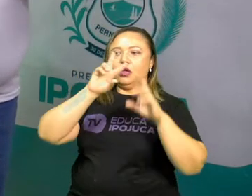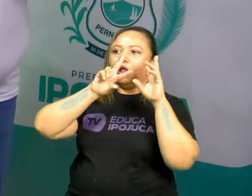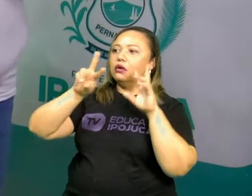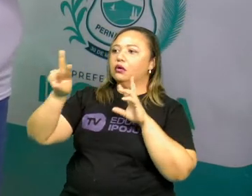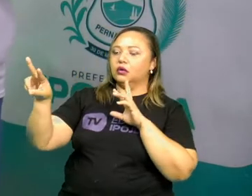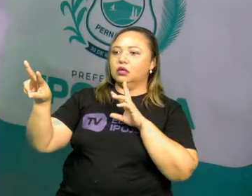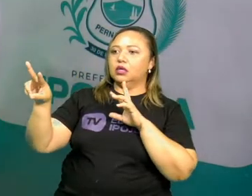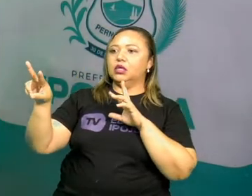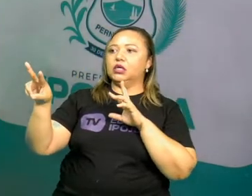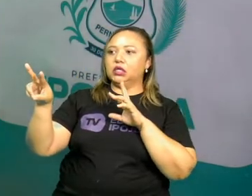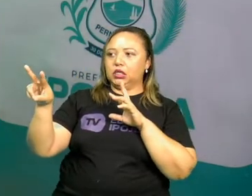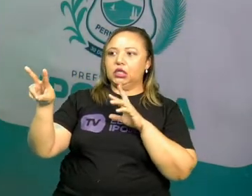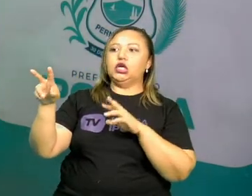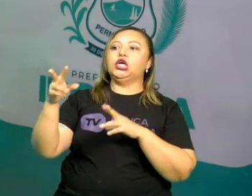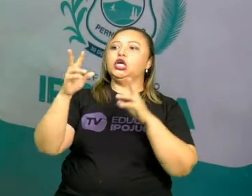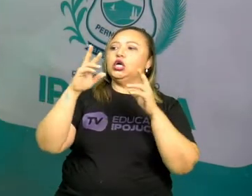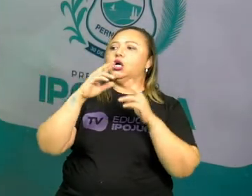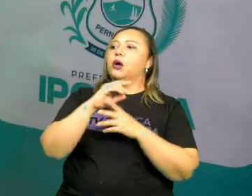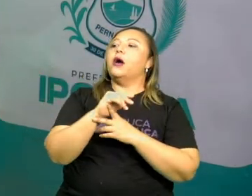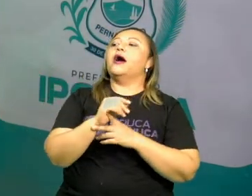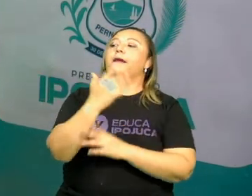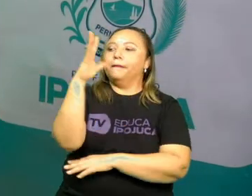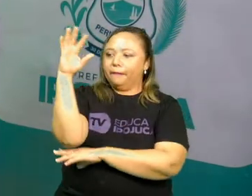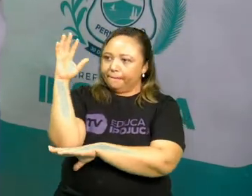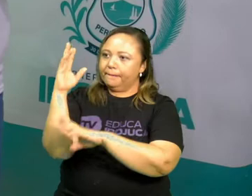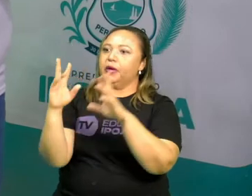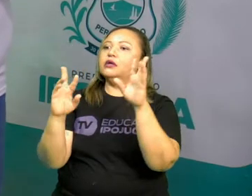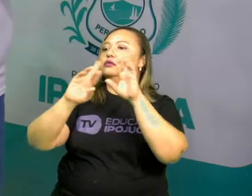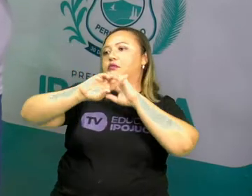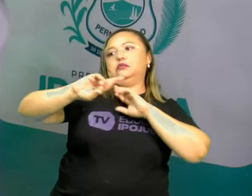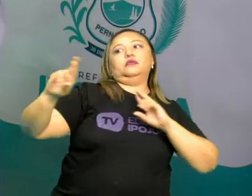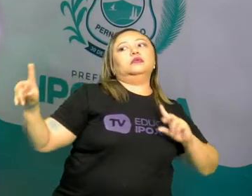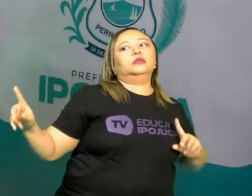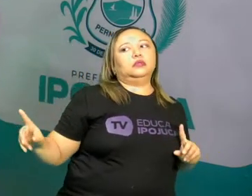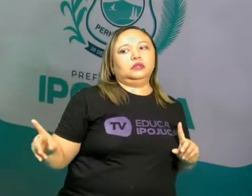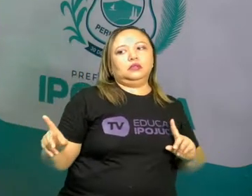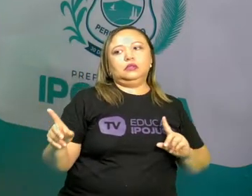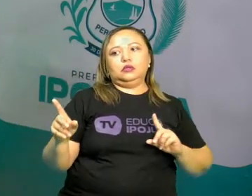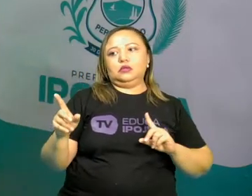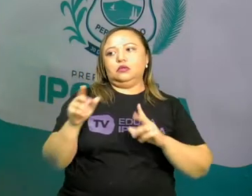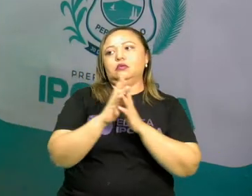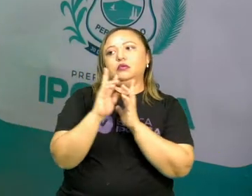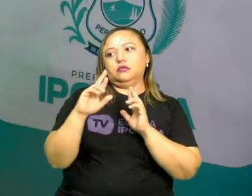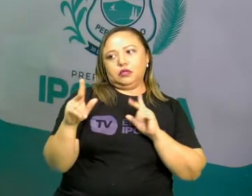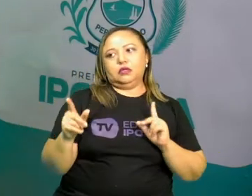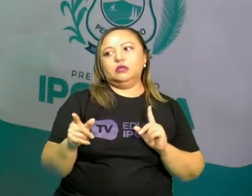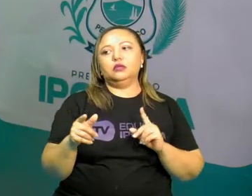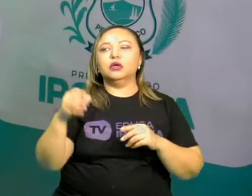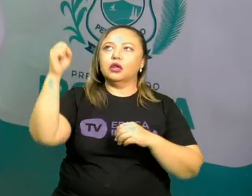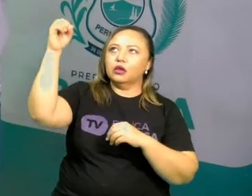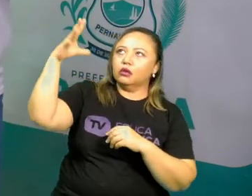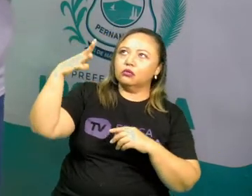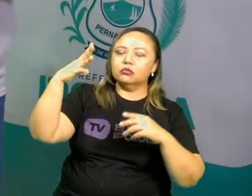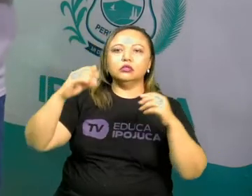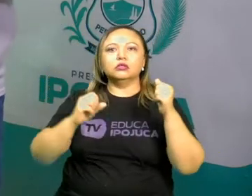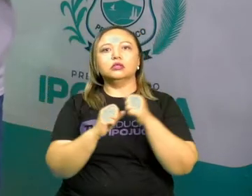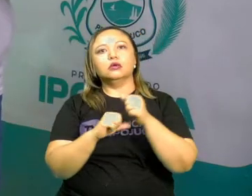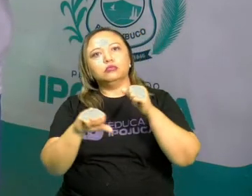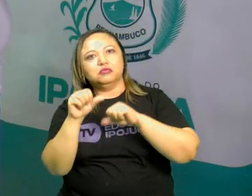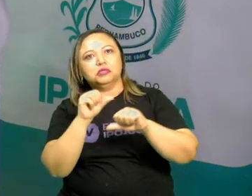ela vai ver essa mesma paisagem que eu me encontro de forma diferente. Questão de ângulo, questão de luz, questão de